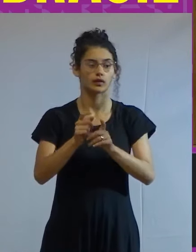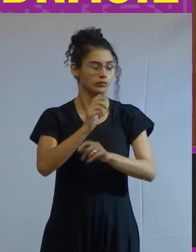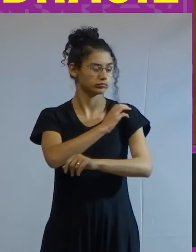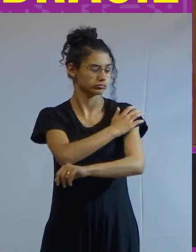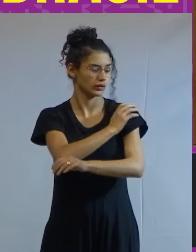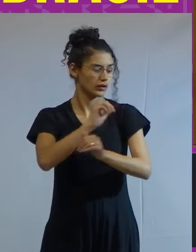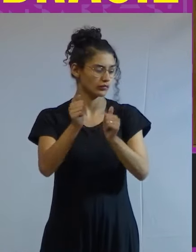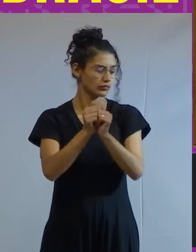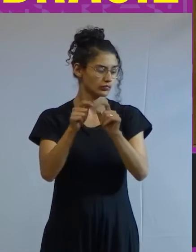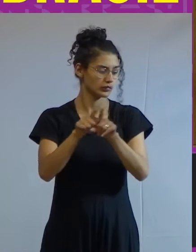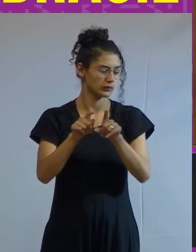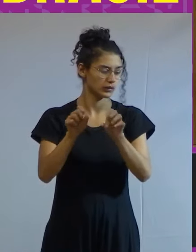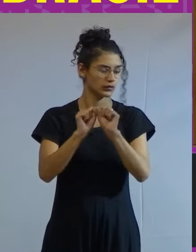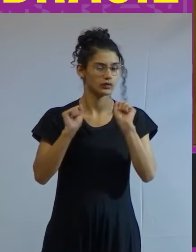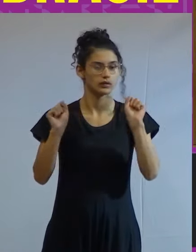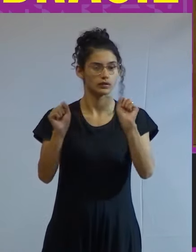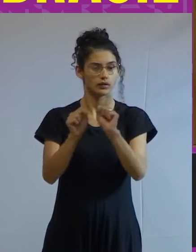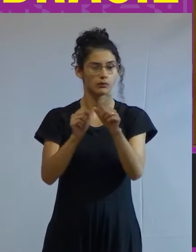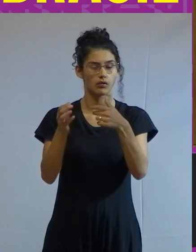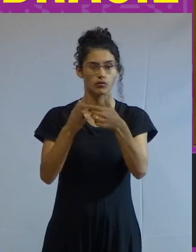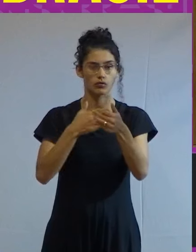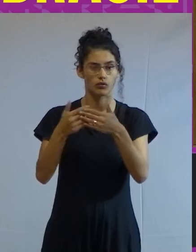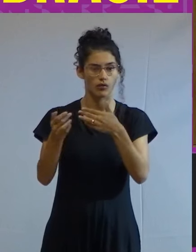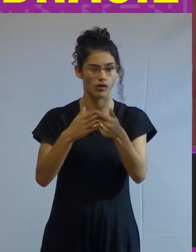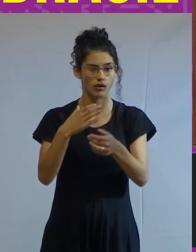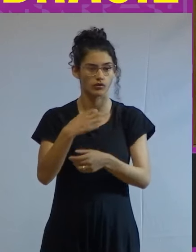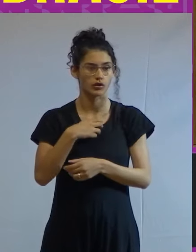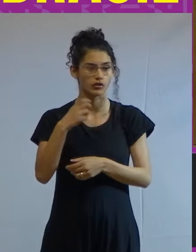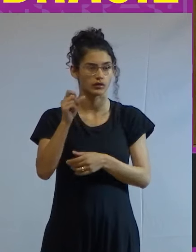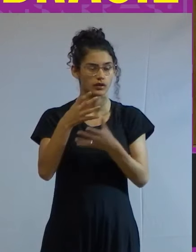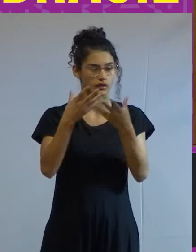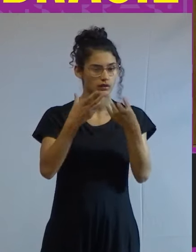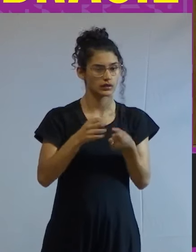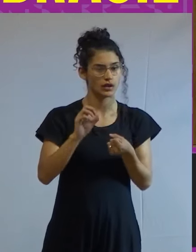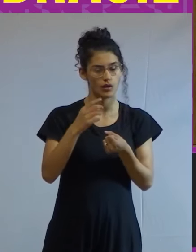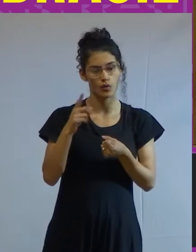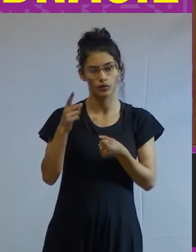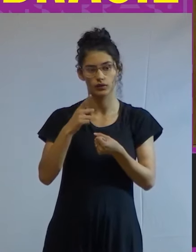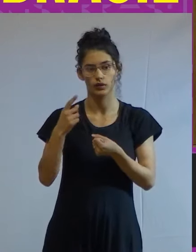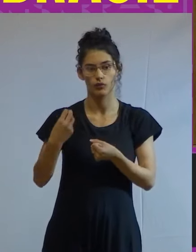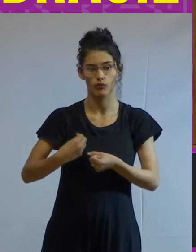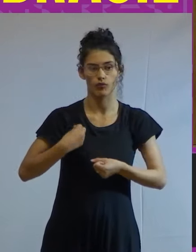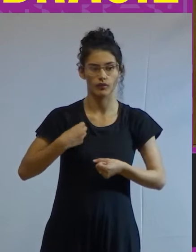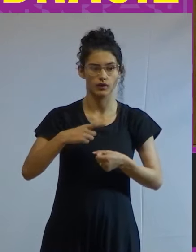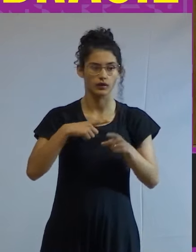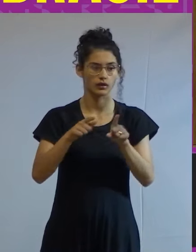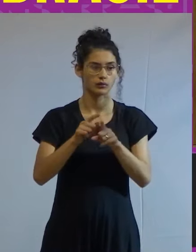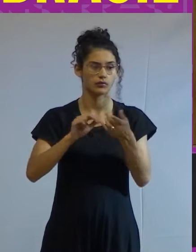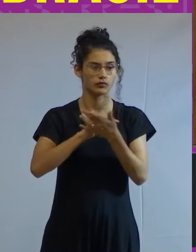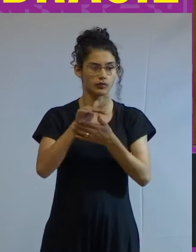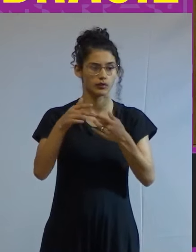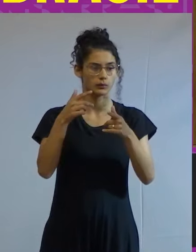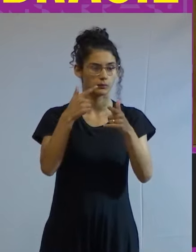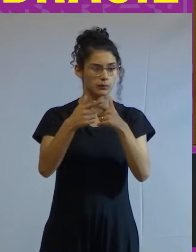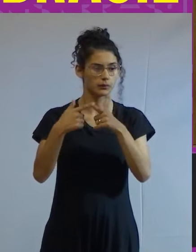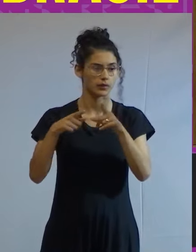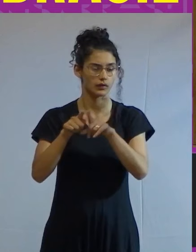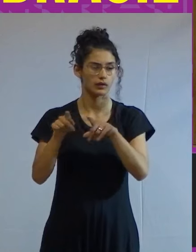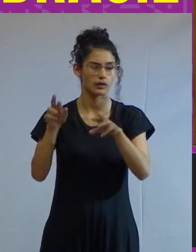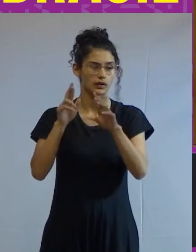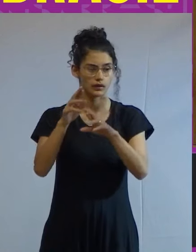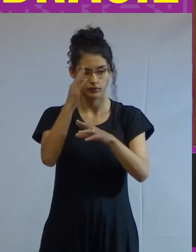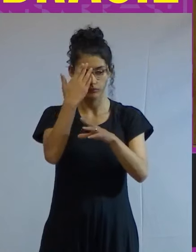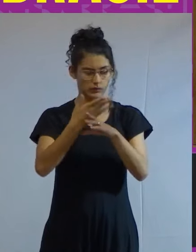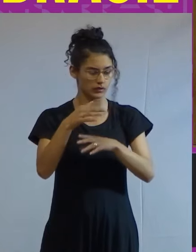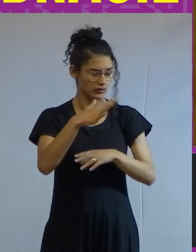na lógica do sistema independentemente de se aceitar ou não a existência de superexploração na esfera